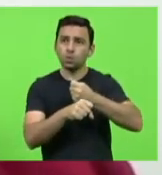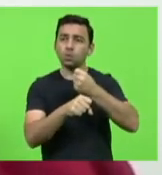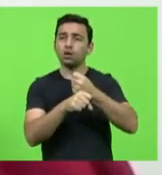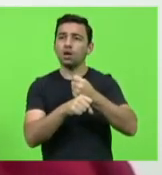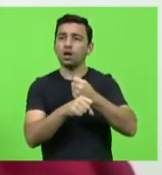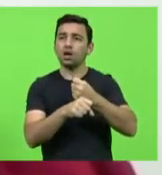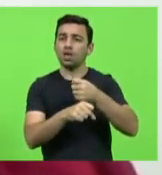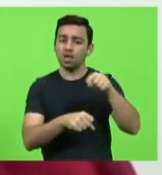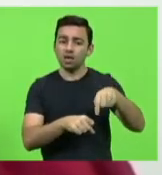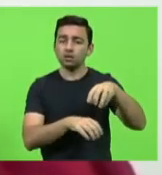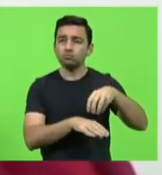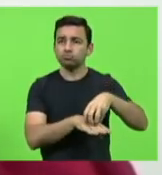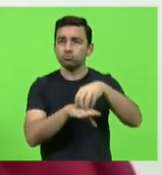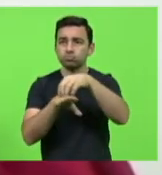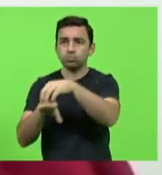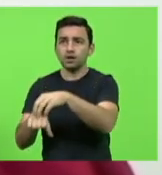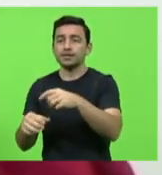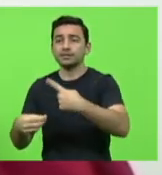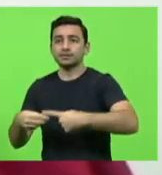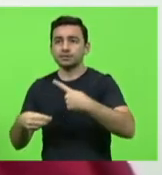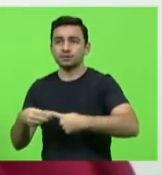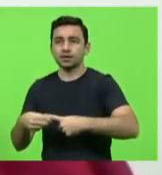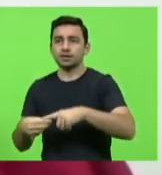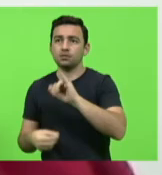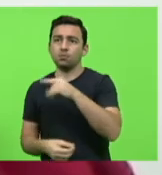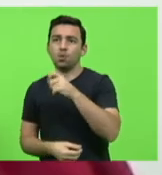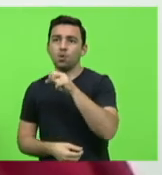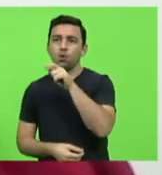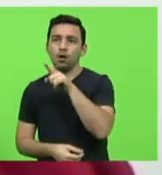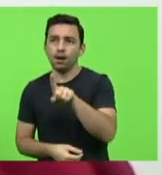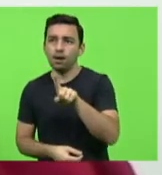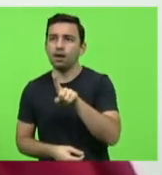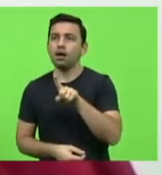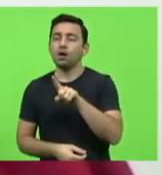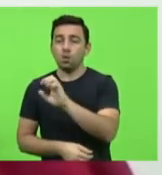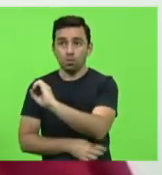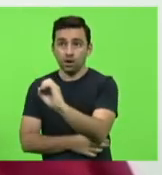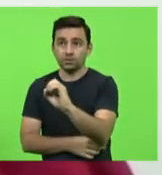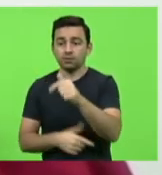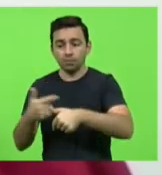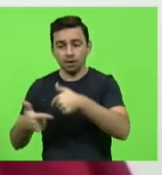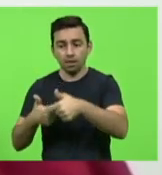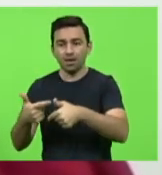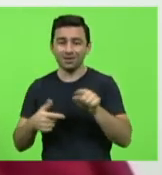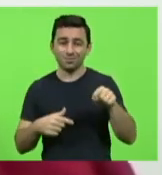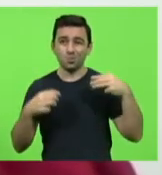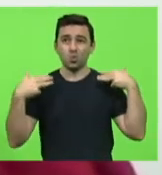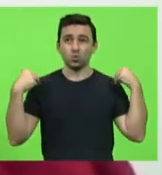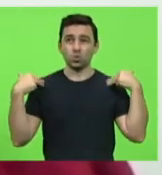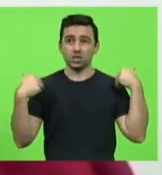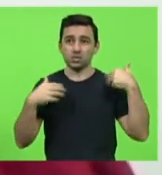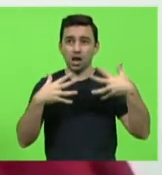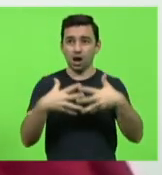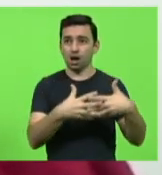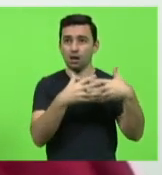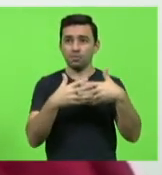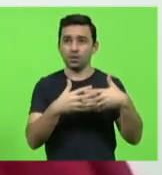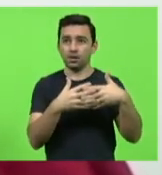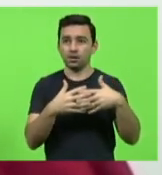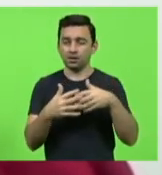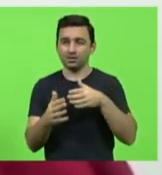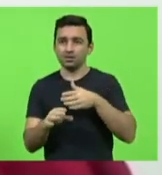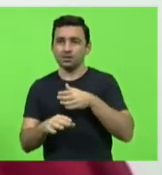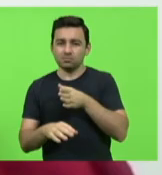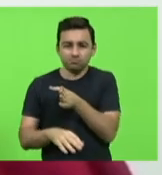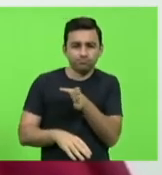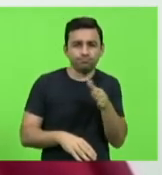deslocavam ao município de Porando Oeste para trabalhar e o motorista do caminhão para desviar os